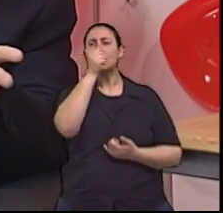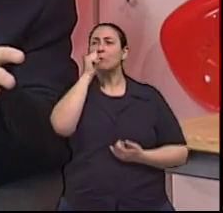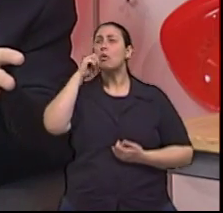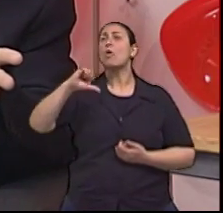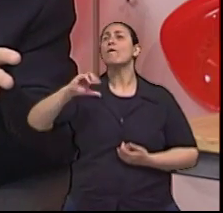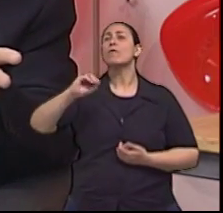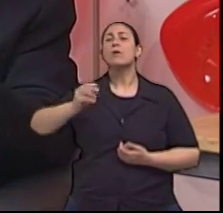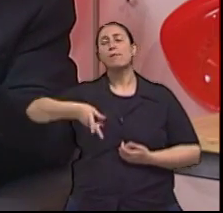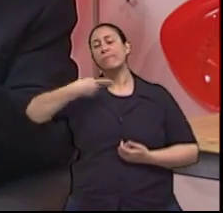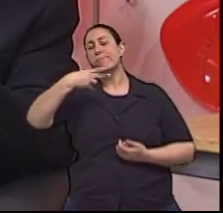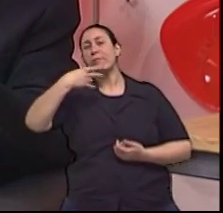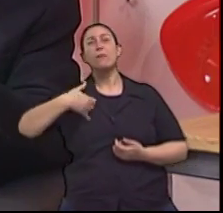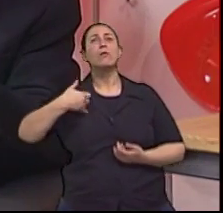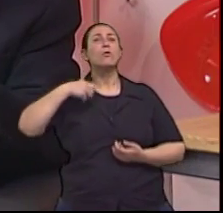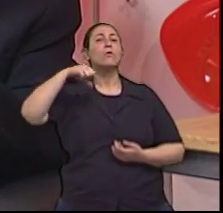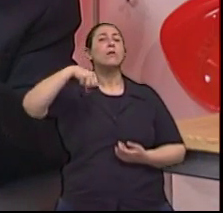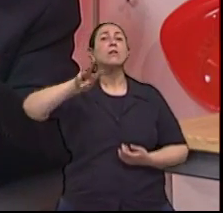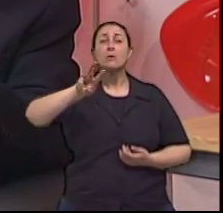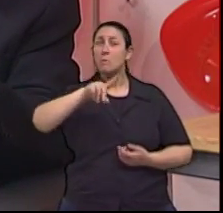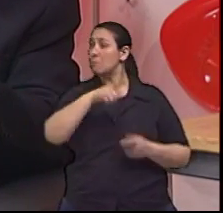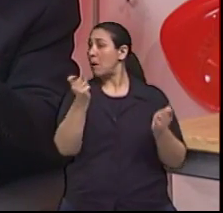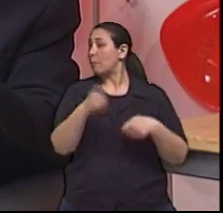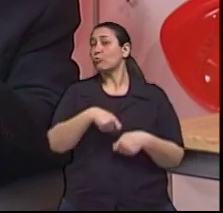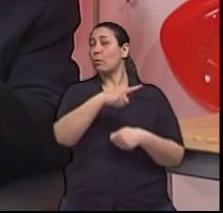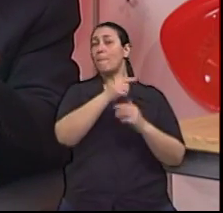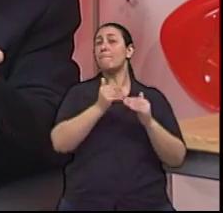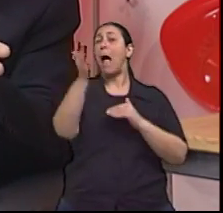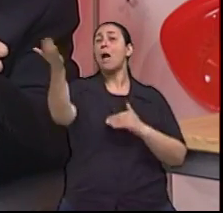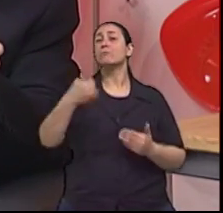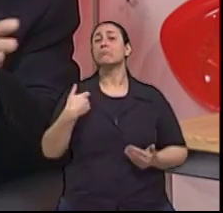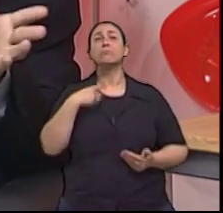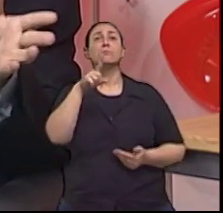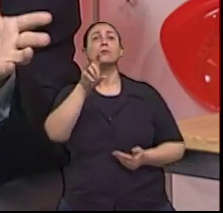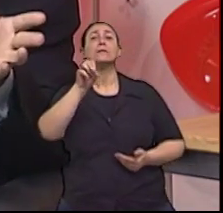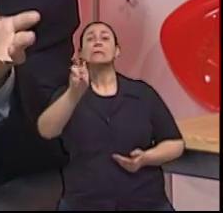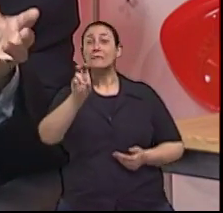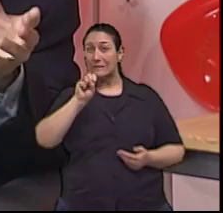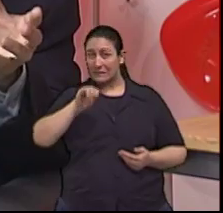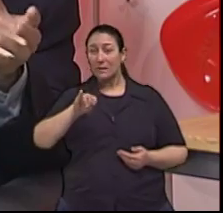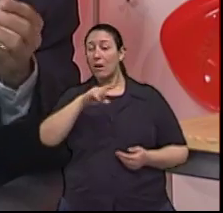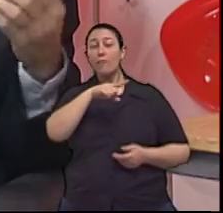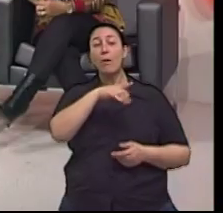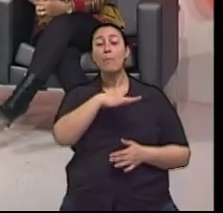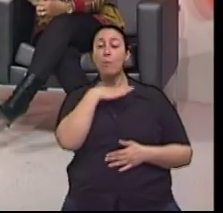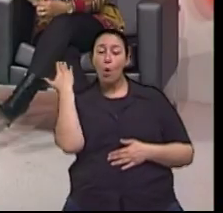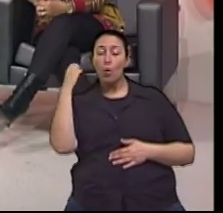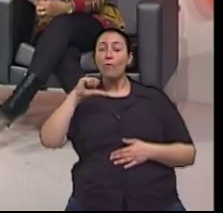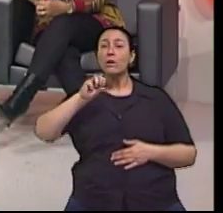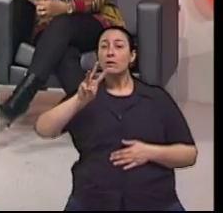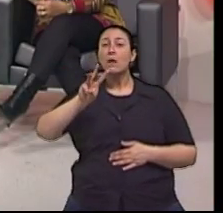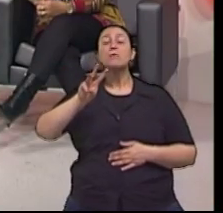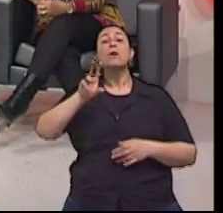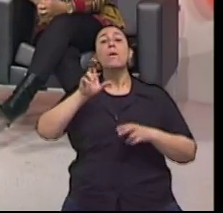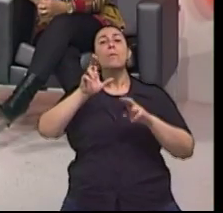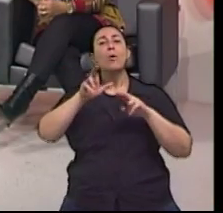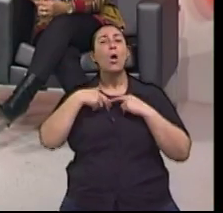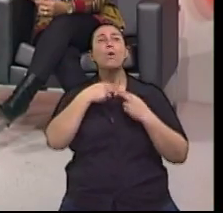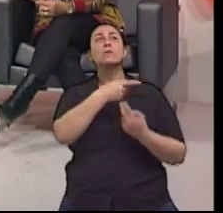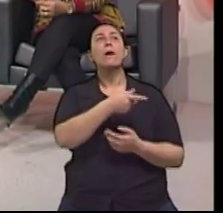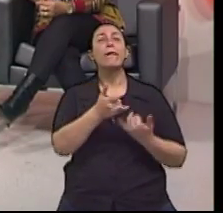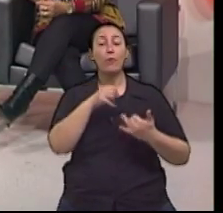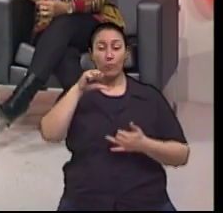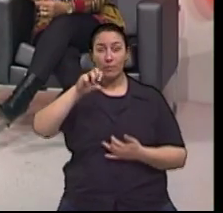saudável, vai morrer com 93, ela poderia ir morrer com 105. E muitas vezes vai morrer com 93, com 10 anos de sofrimento